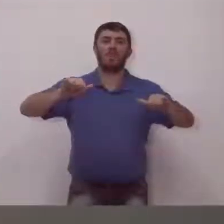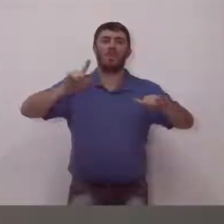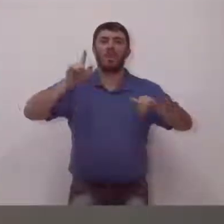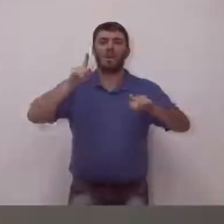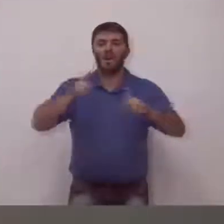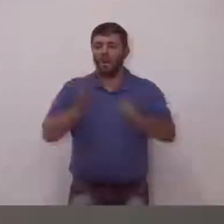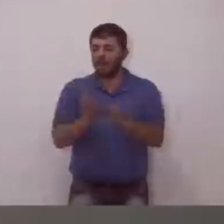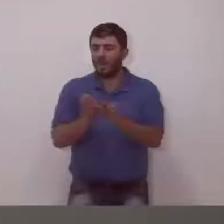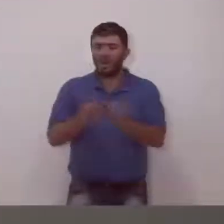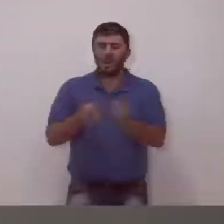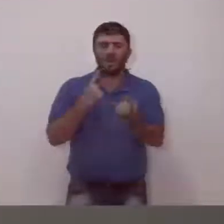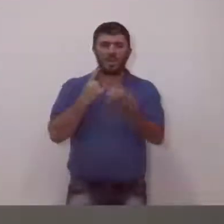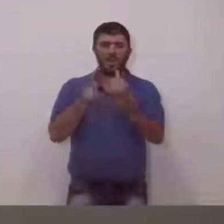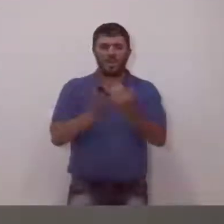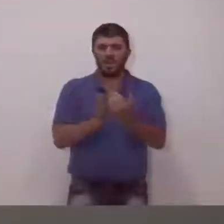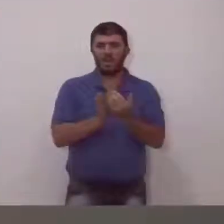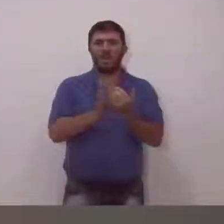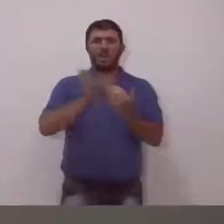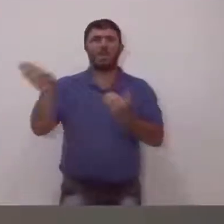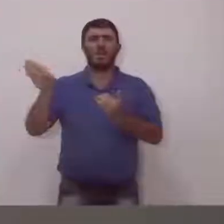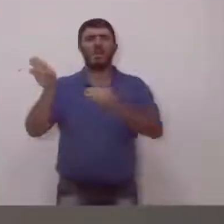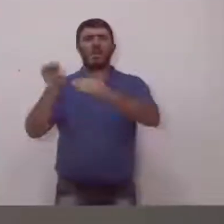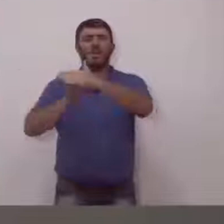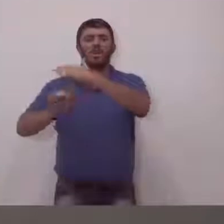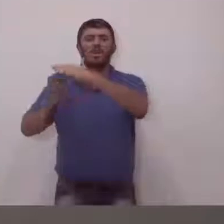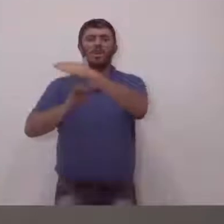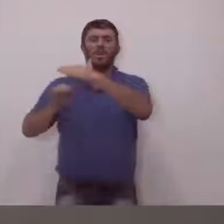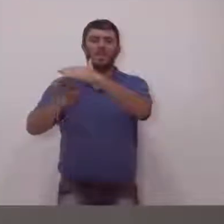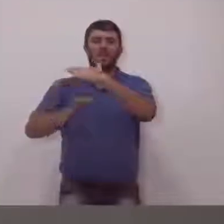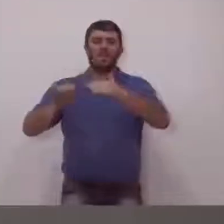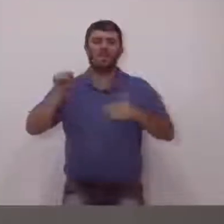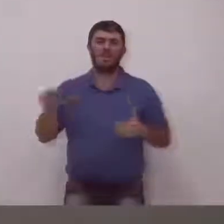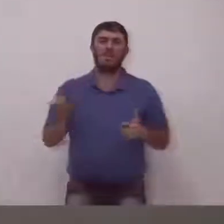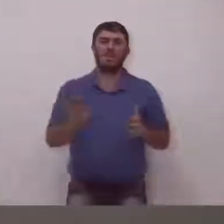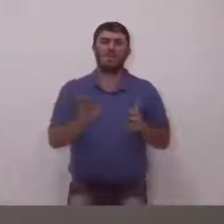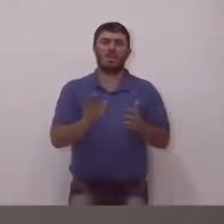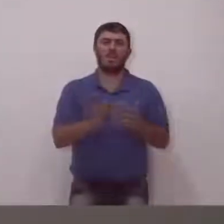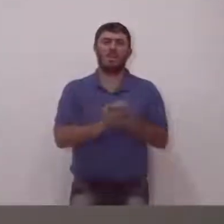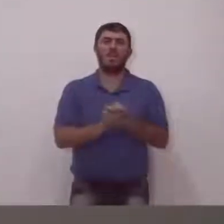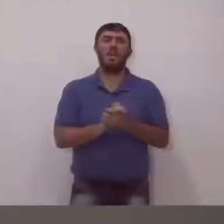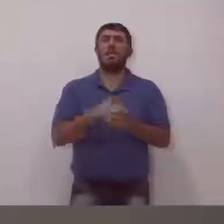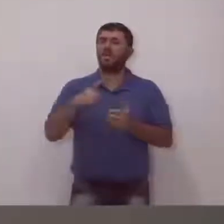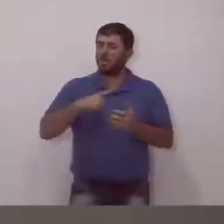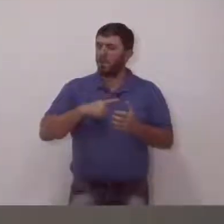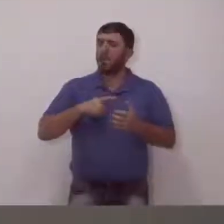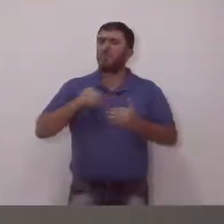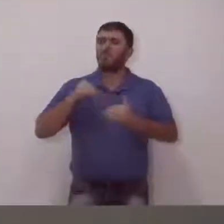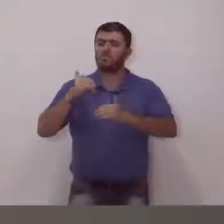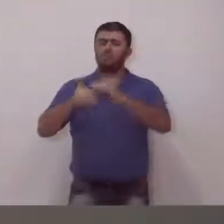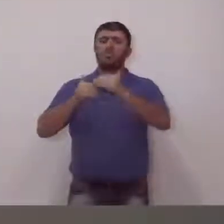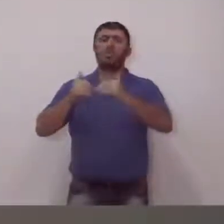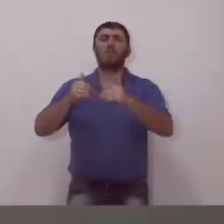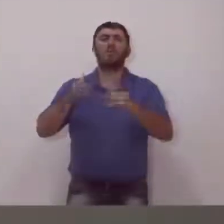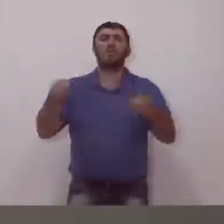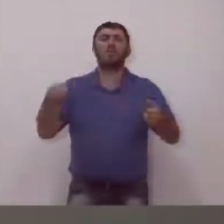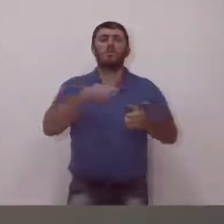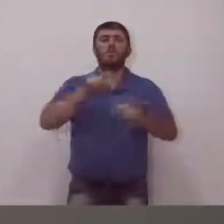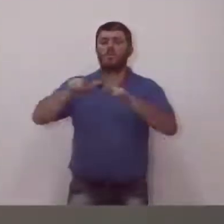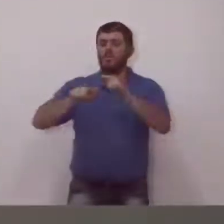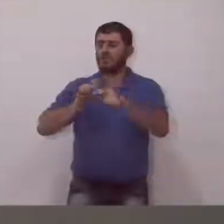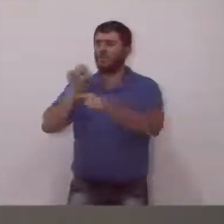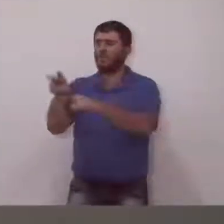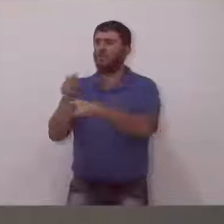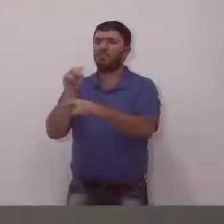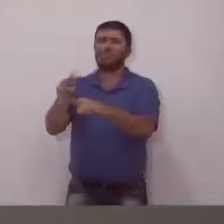Acho que é muito importante, acho que a cidade ganha como um todo, pela geração de emprego, pela geração de renda para o